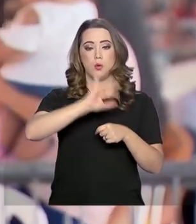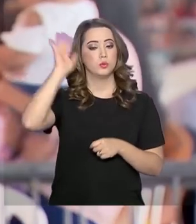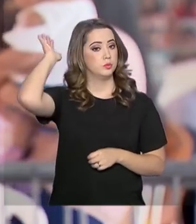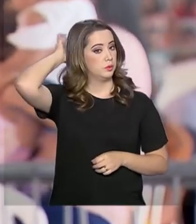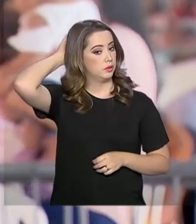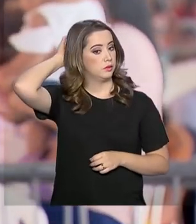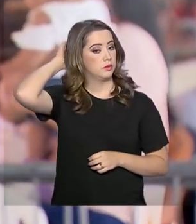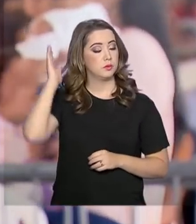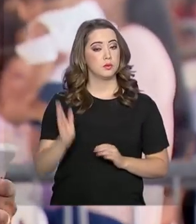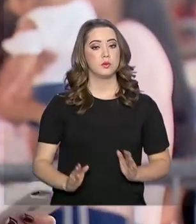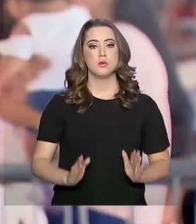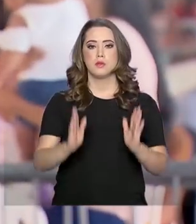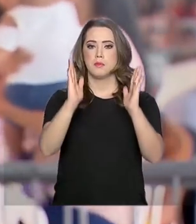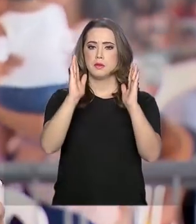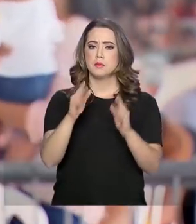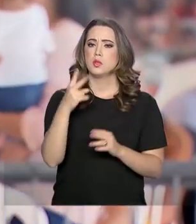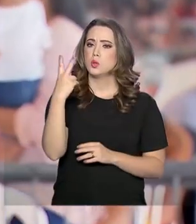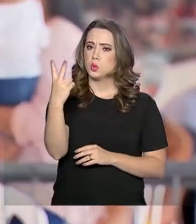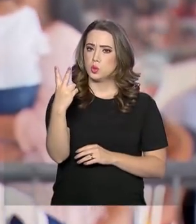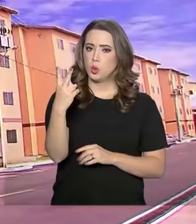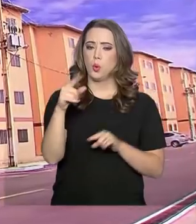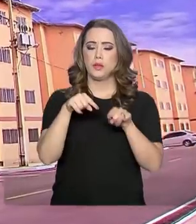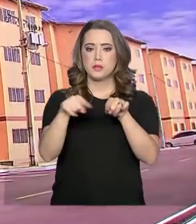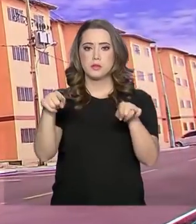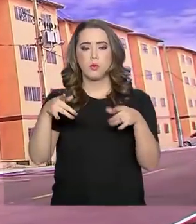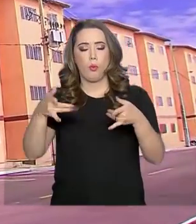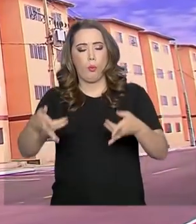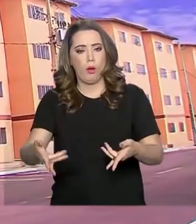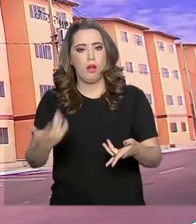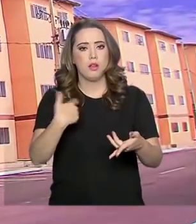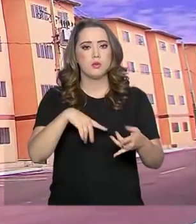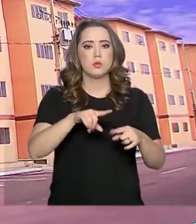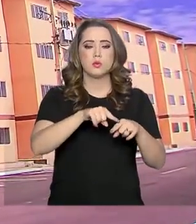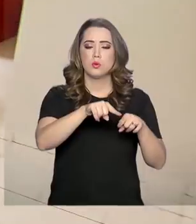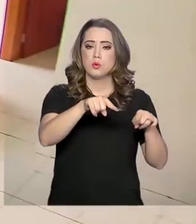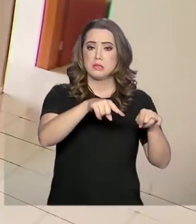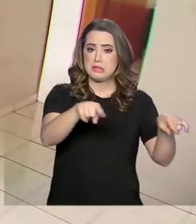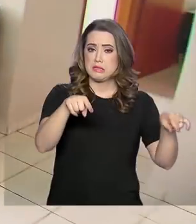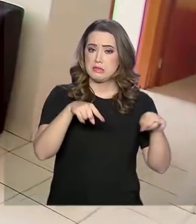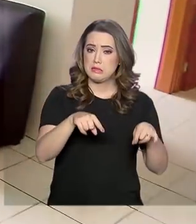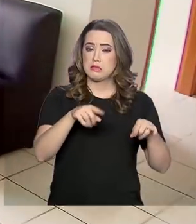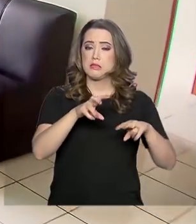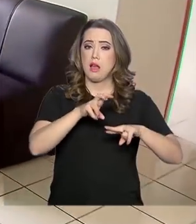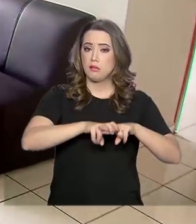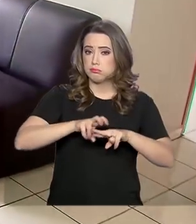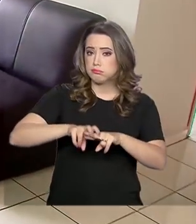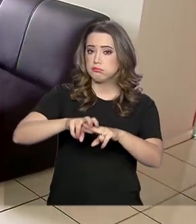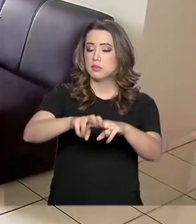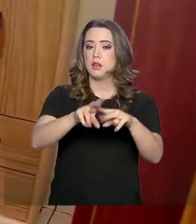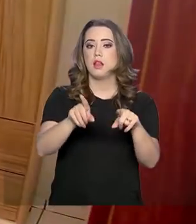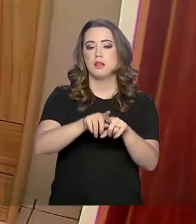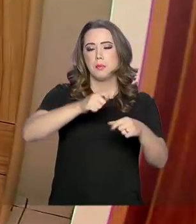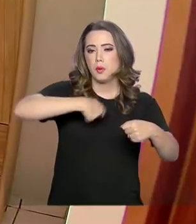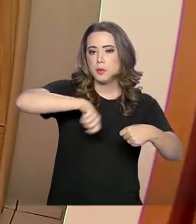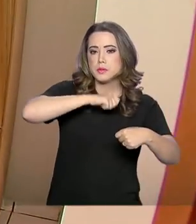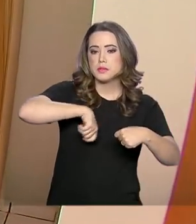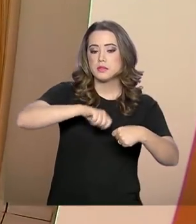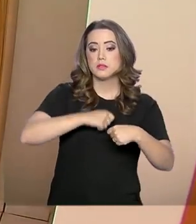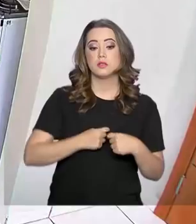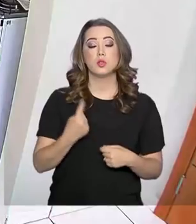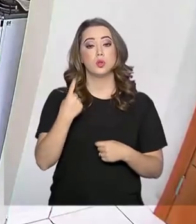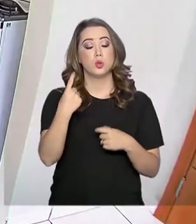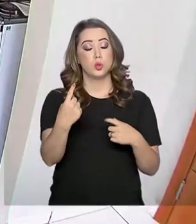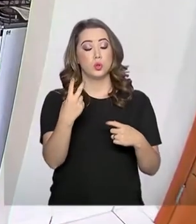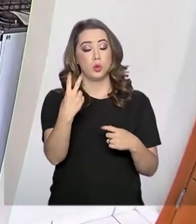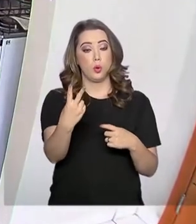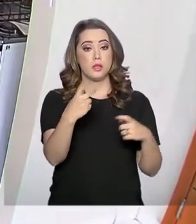apartamentos, eles têm dois quartos, sala, cozinha, área de serviço e, além disso, tem uma área de lazer ampla. São duas quadras